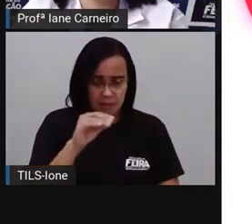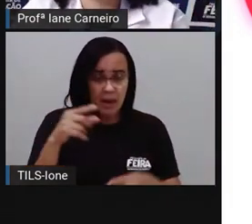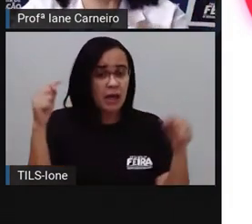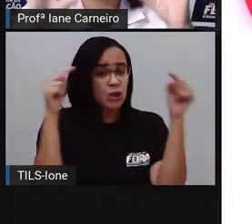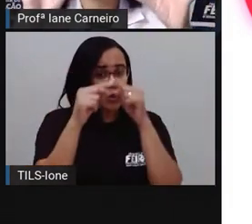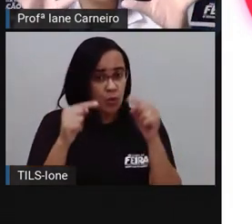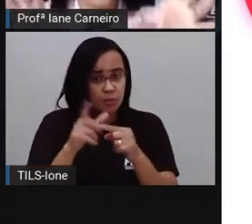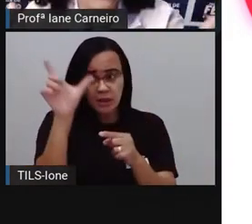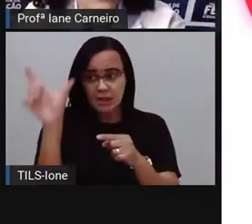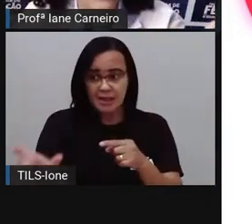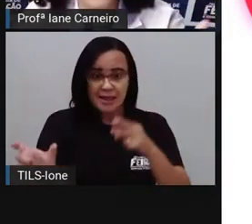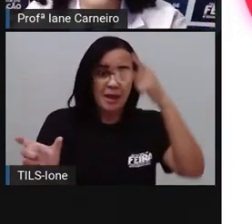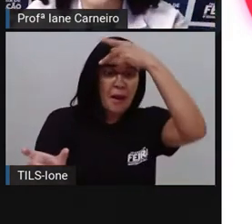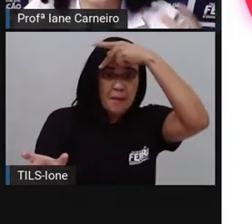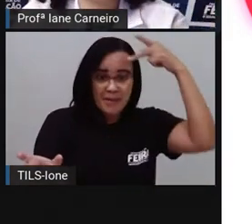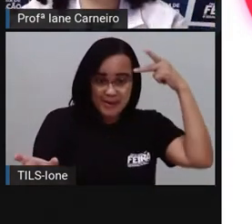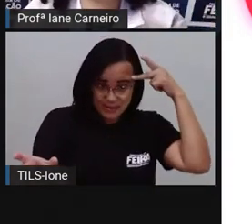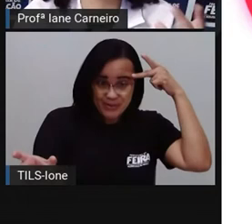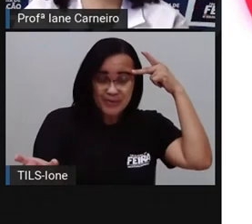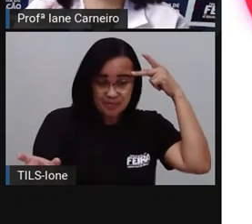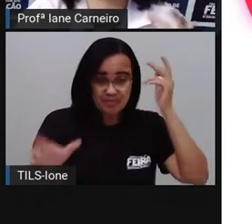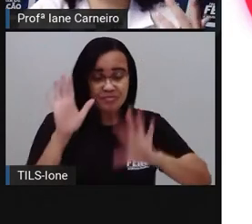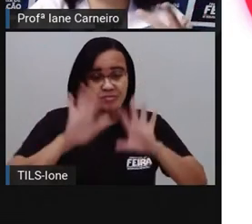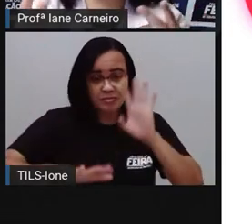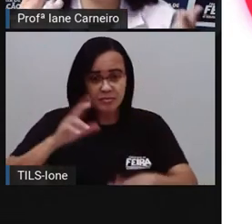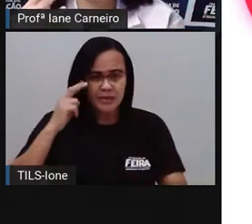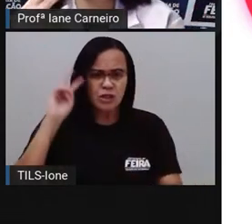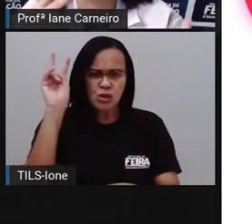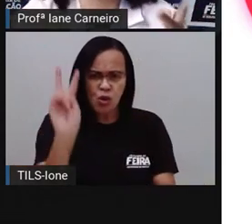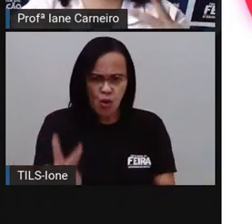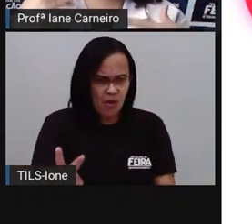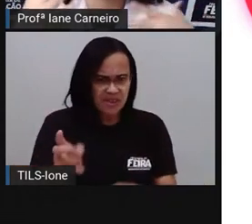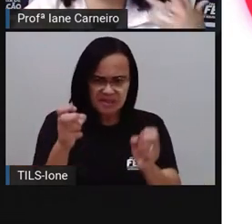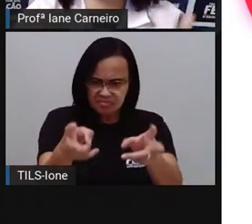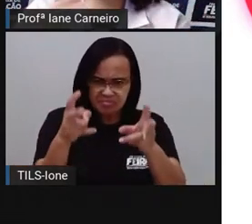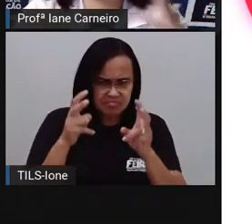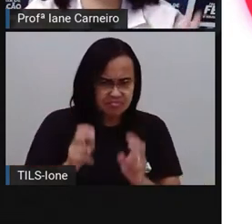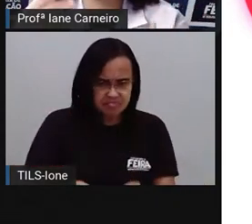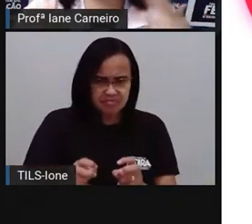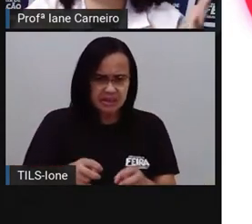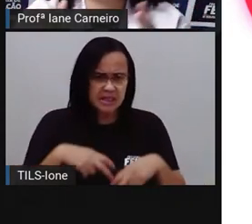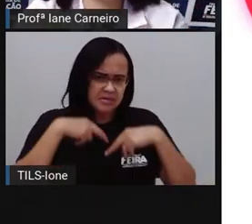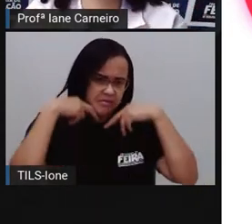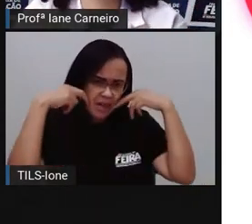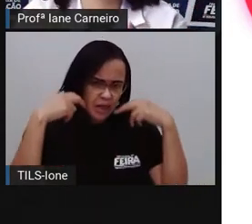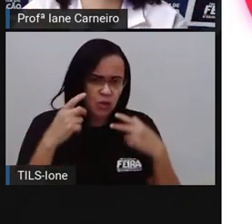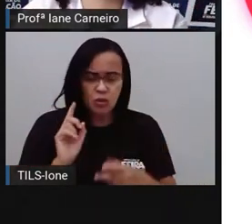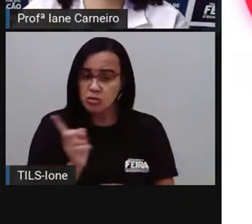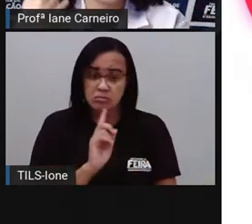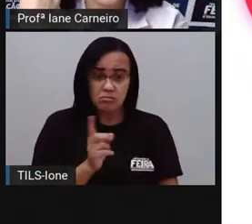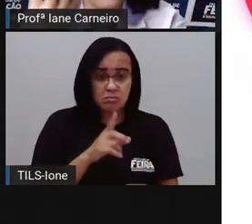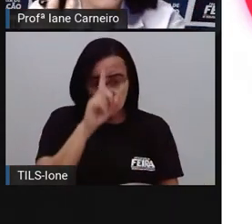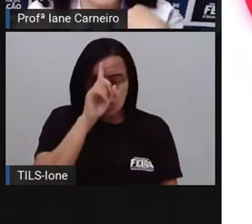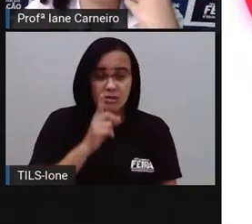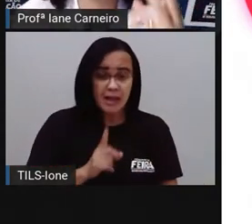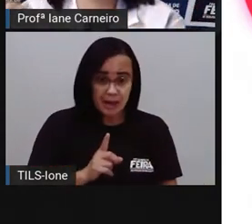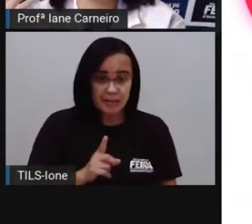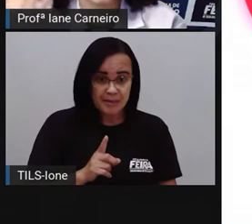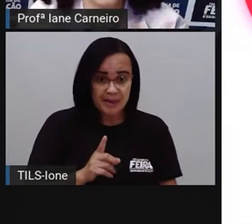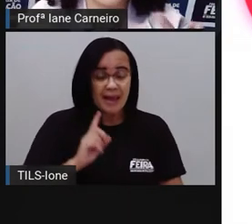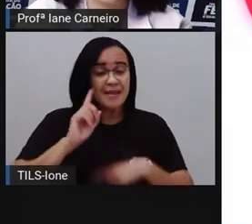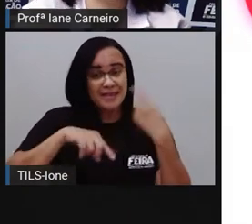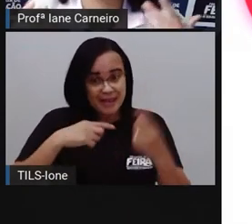né? Quando a gente olha para uma pessoa, a gente não sabe se ela é tímida ou não. Se ela gosta muito de brincar ou não. E só quando a gente vai